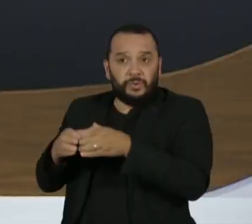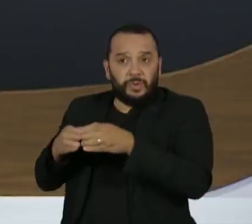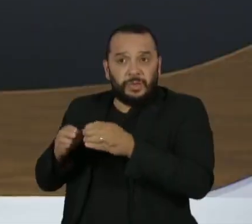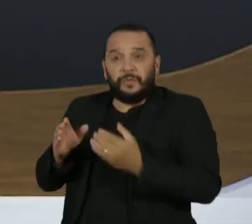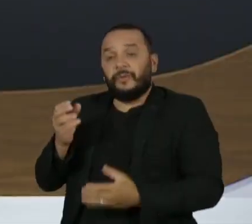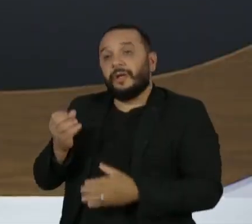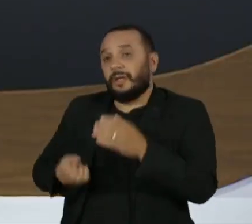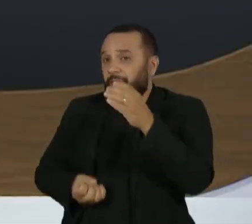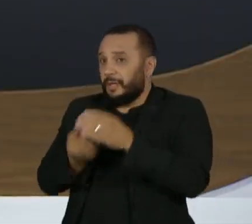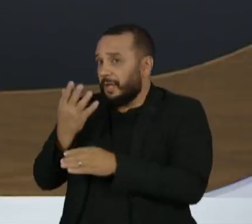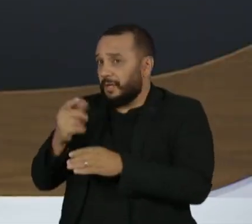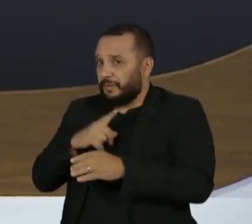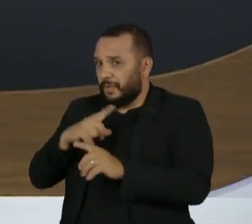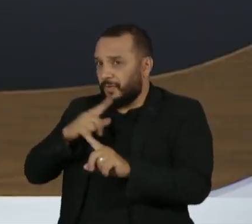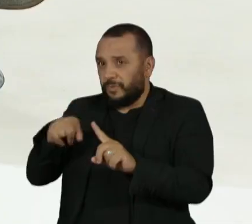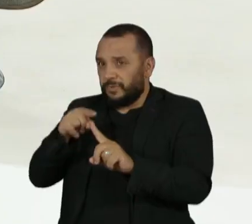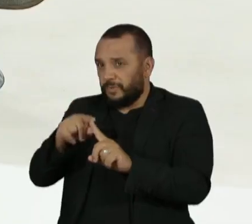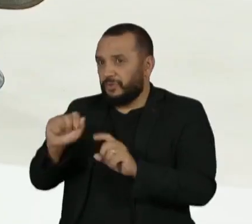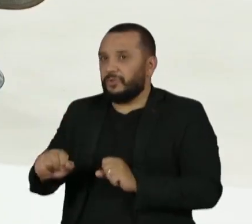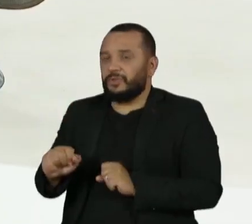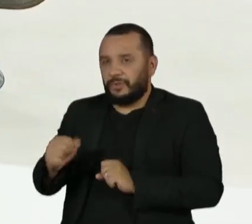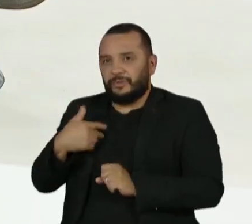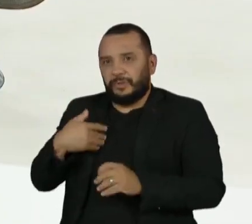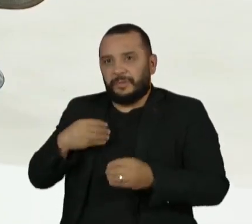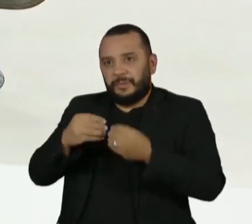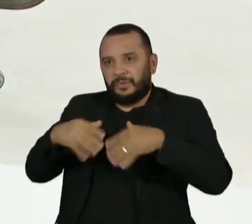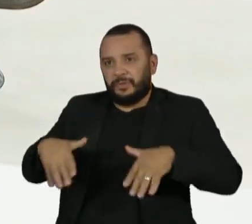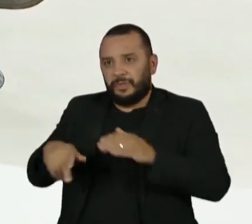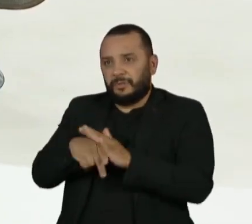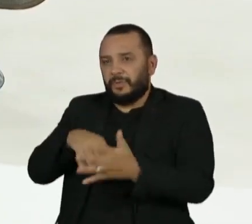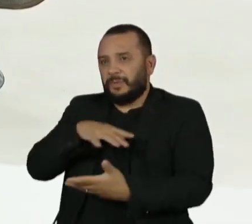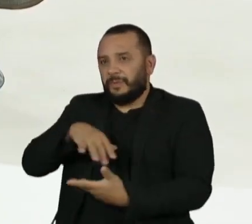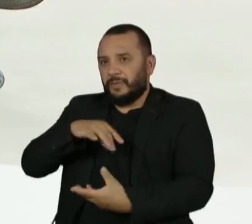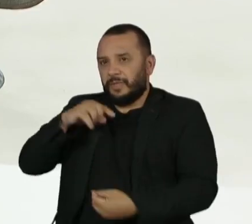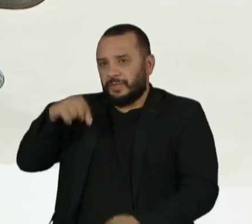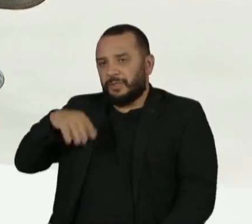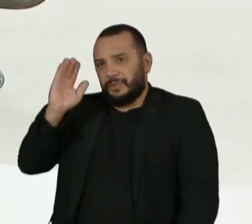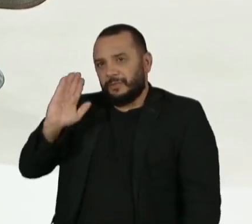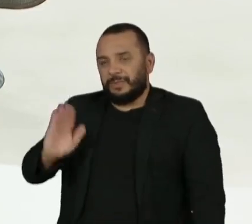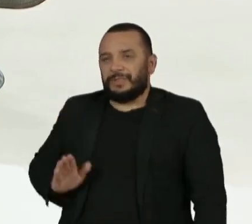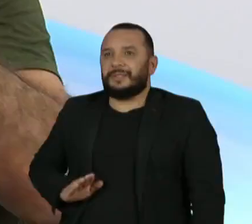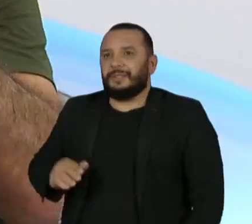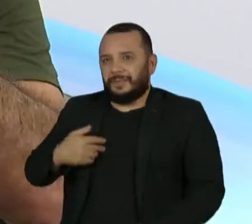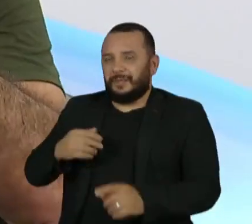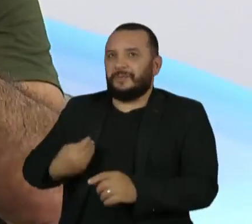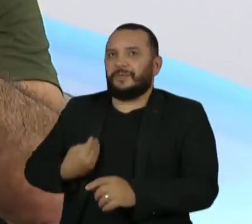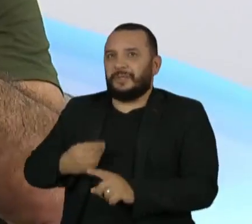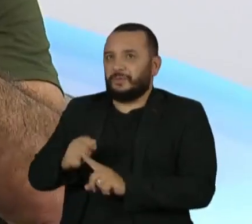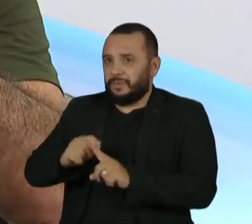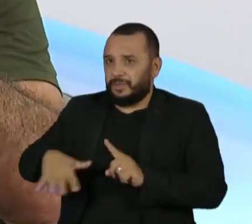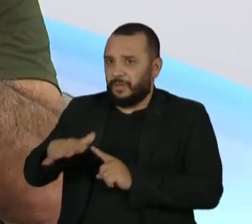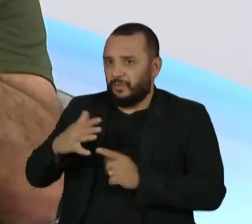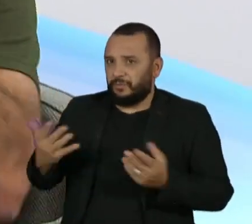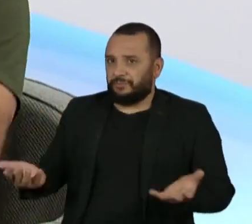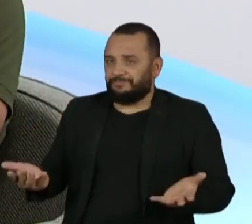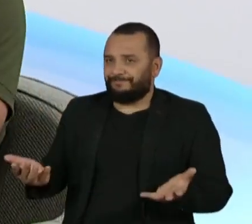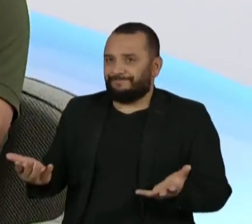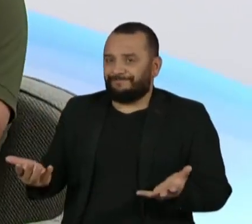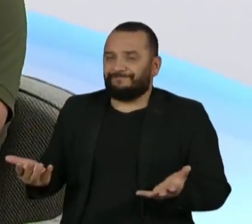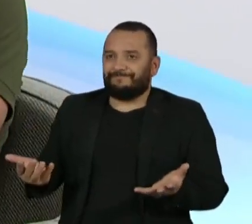com certos objetivos que afetam até a democracia, a sanidade da vida social como um todo e assim por diante.